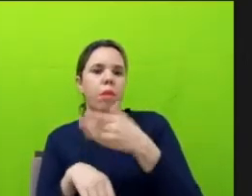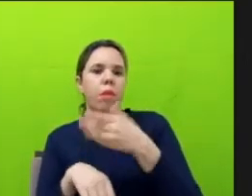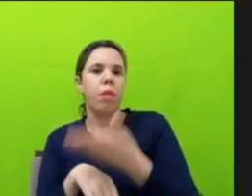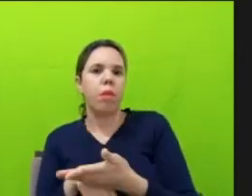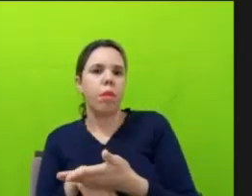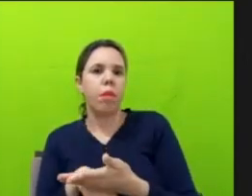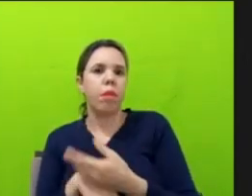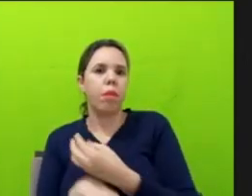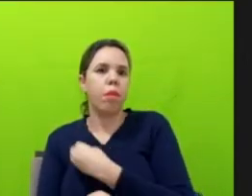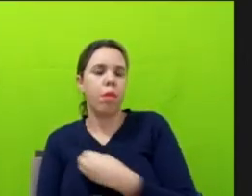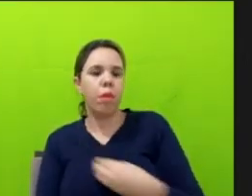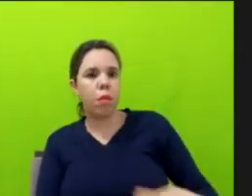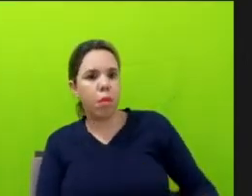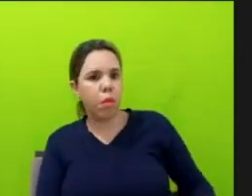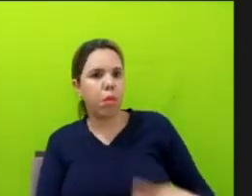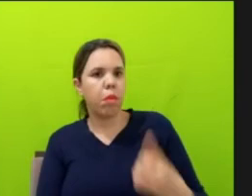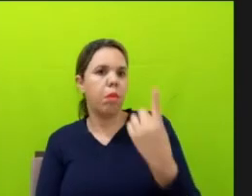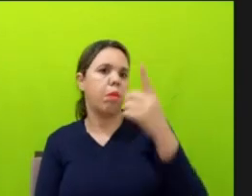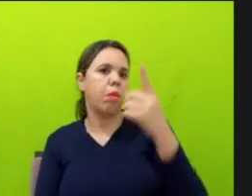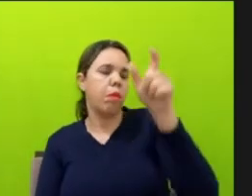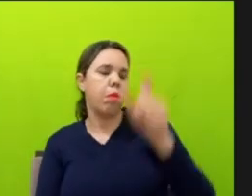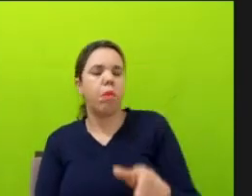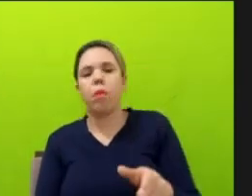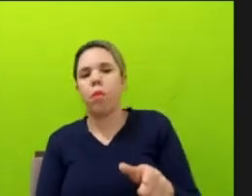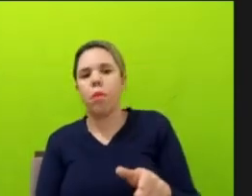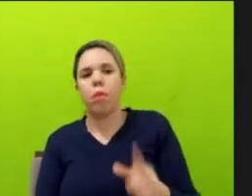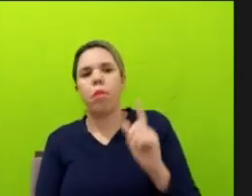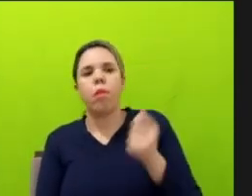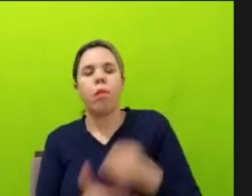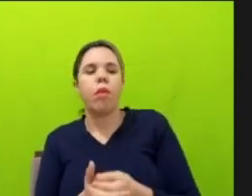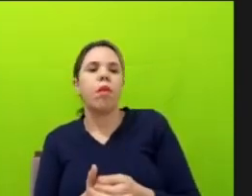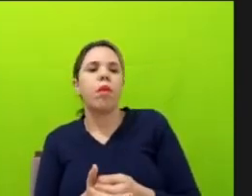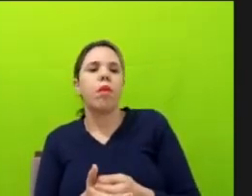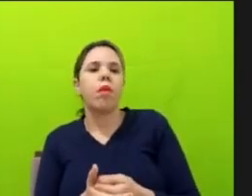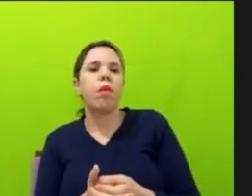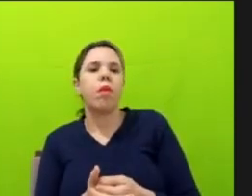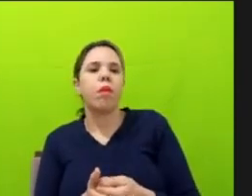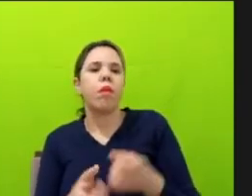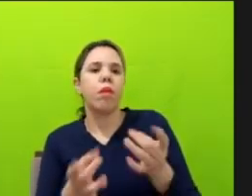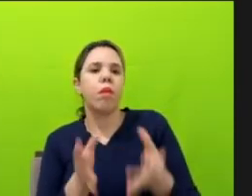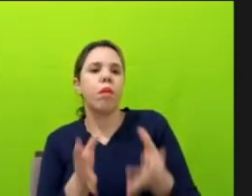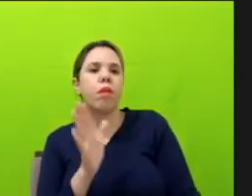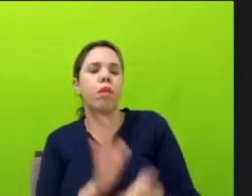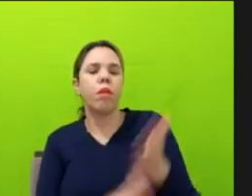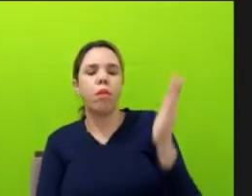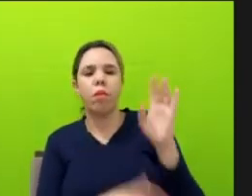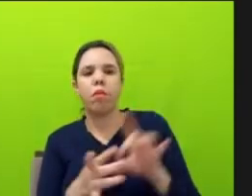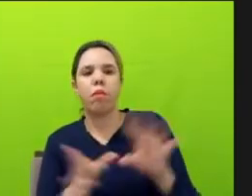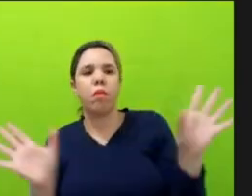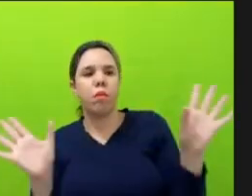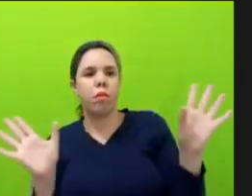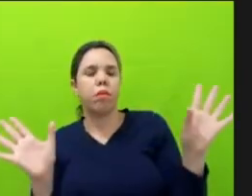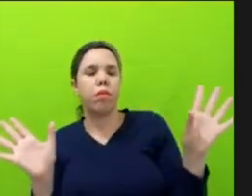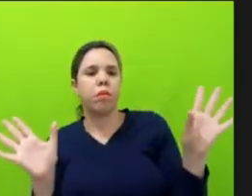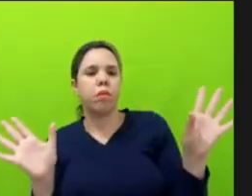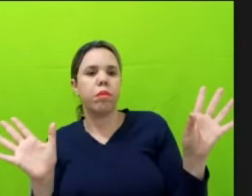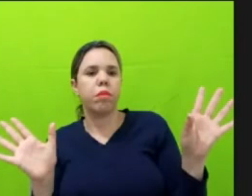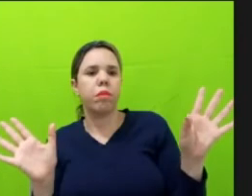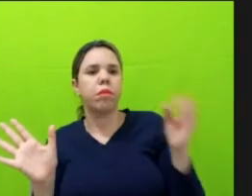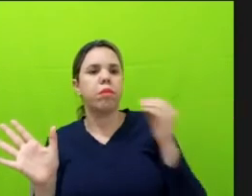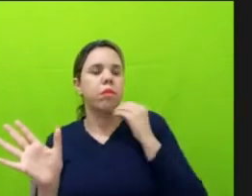decidiu passar uma boiada, de fato, e passou, e isso teve repercussão até nos municípios,